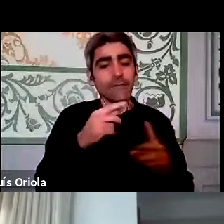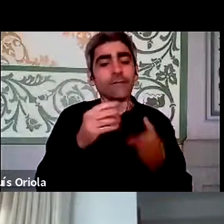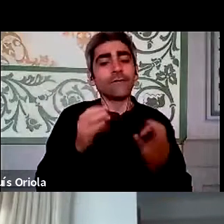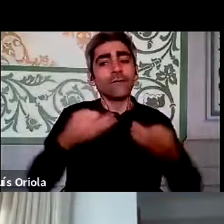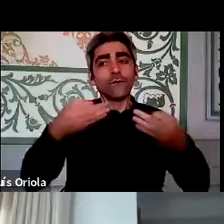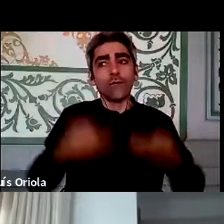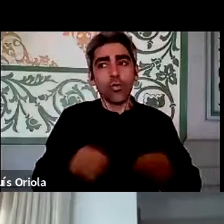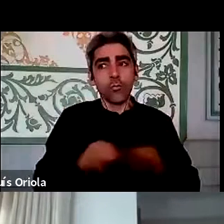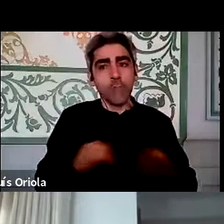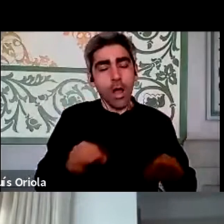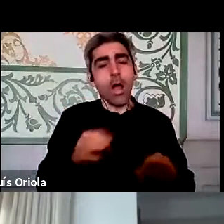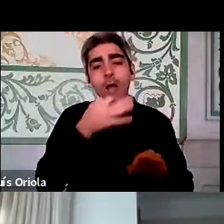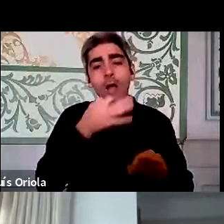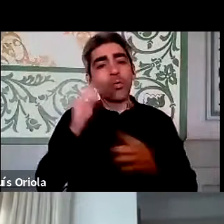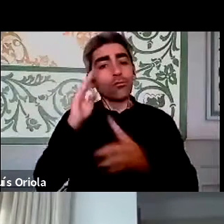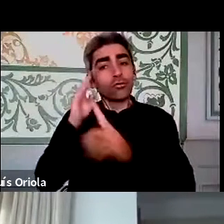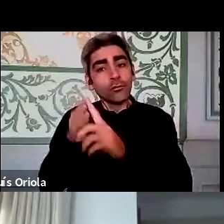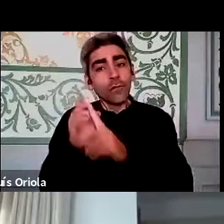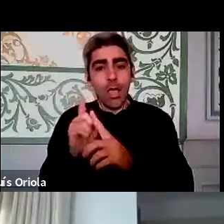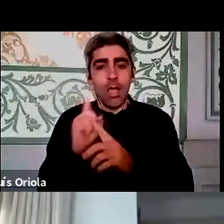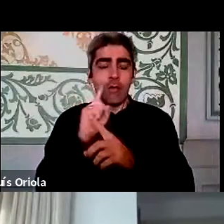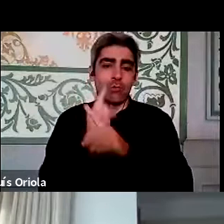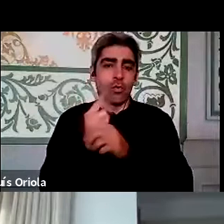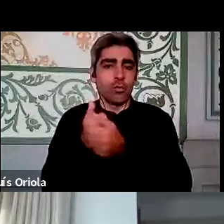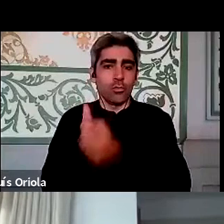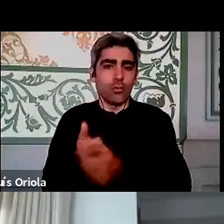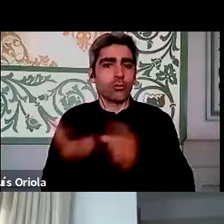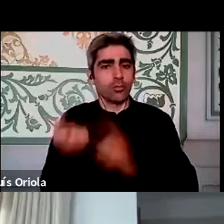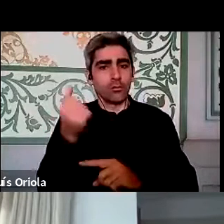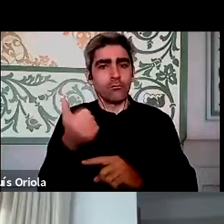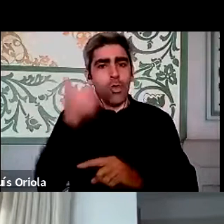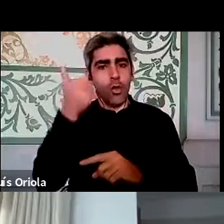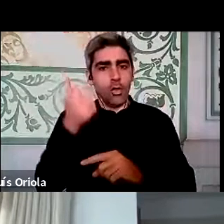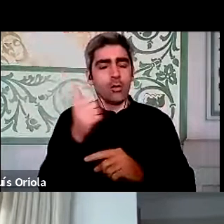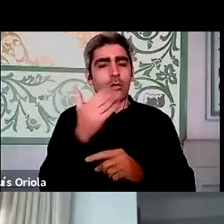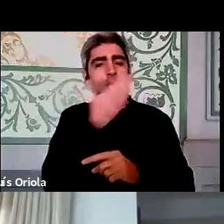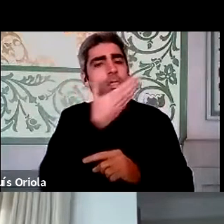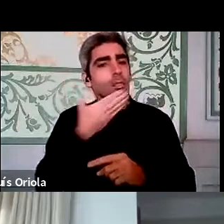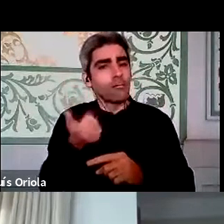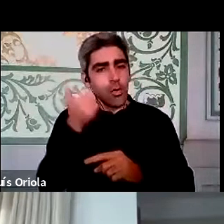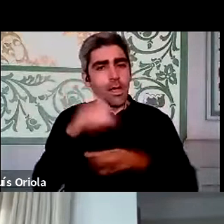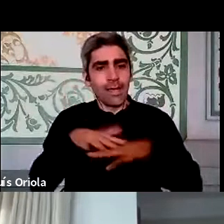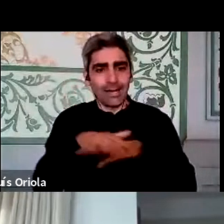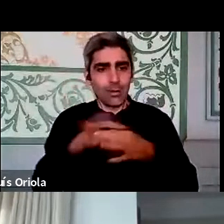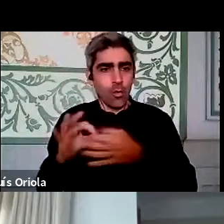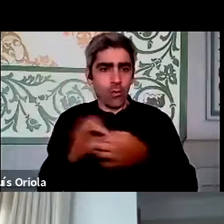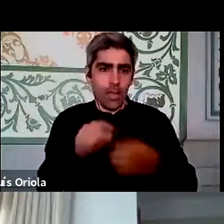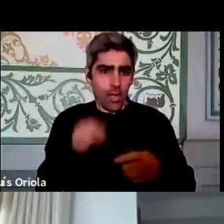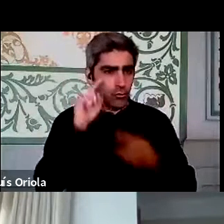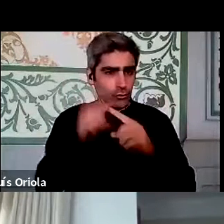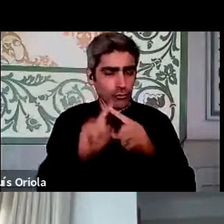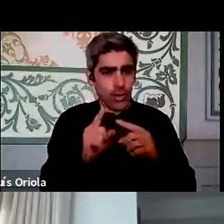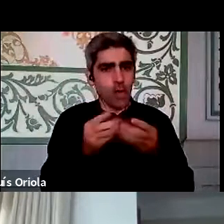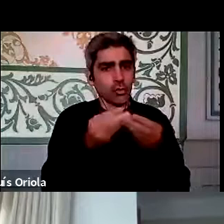se os propósitos que queremos alcançar foram alcançados e foram alcançados com mais eficácia, mais eficiência. As redes colaborativas servem para isso, servem para ultrapassar